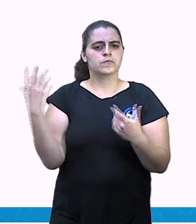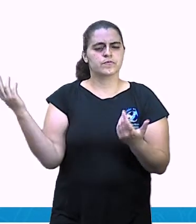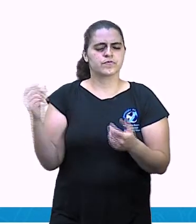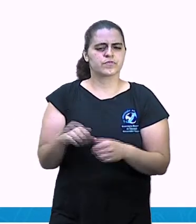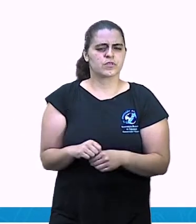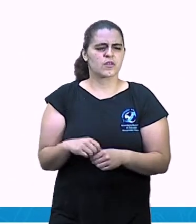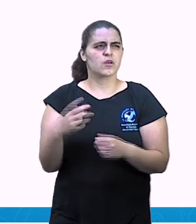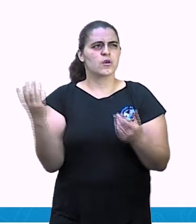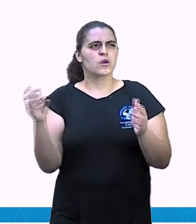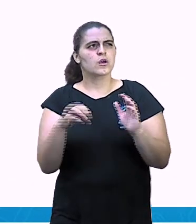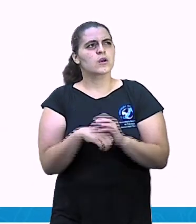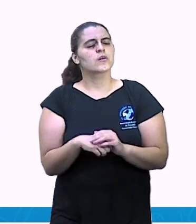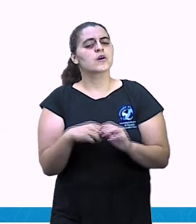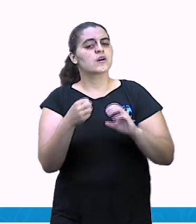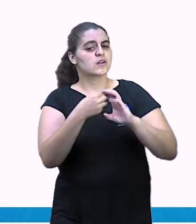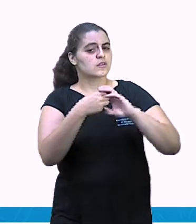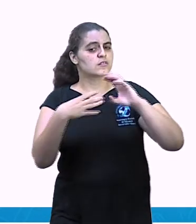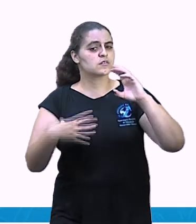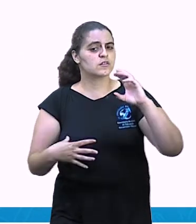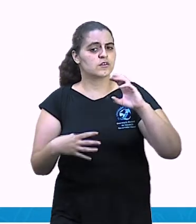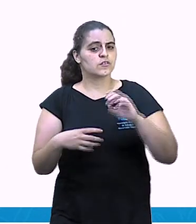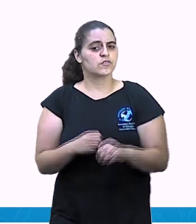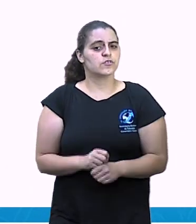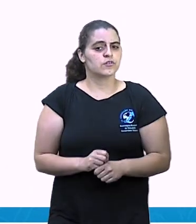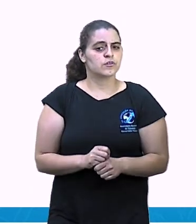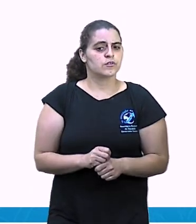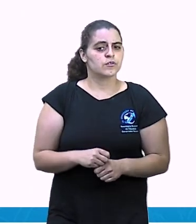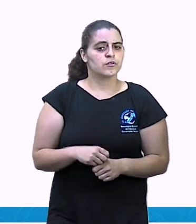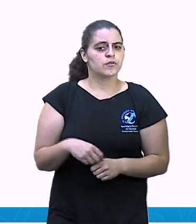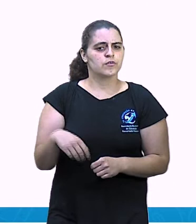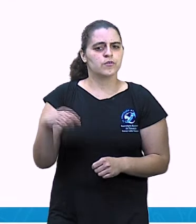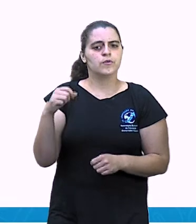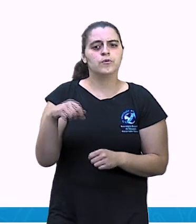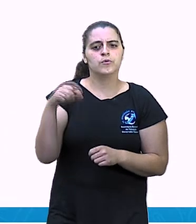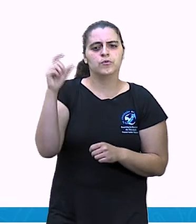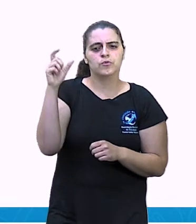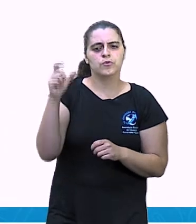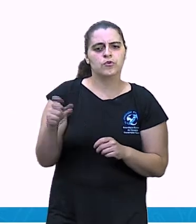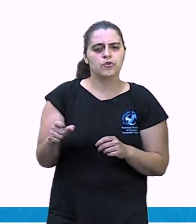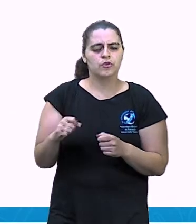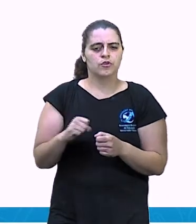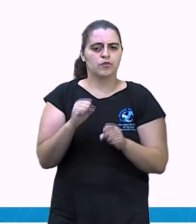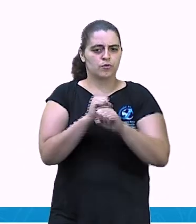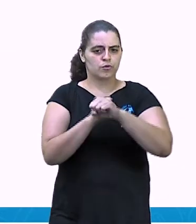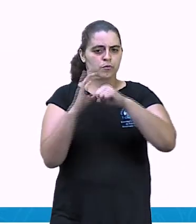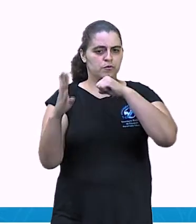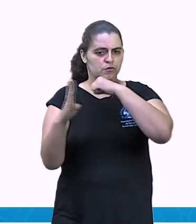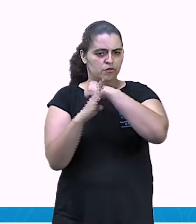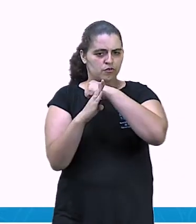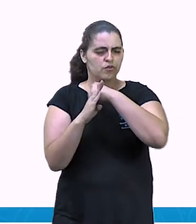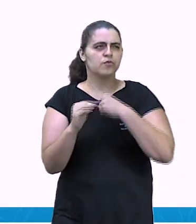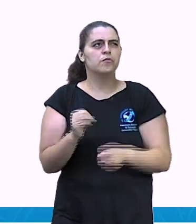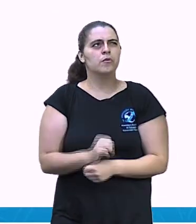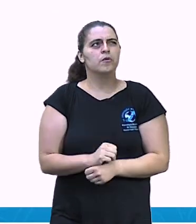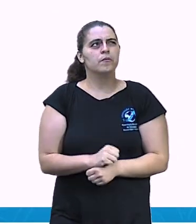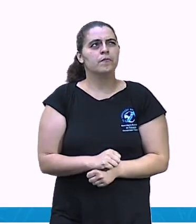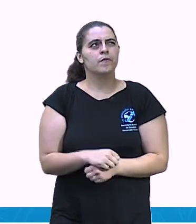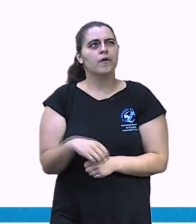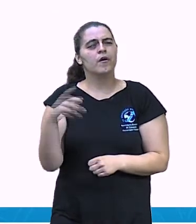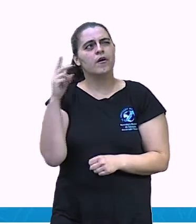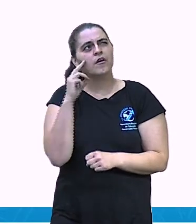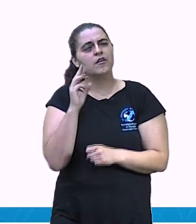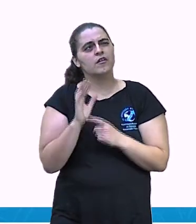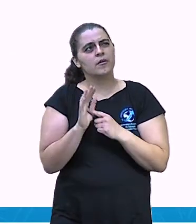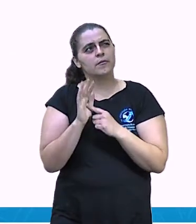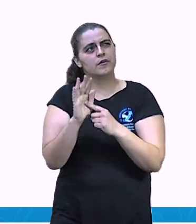caracteriza o sujeito? O substantivo? Será que é? É aquela que